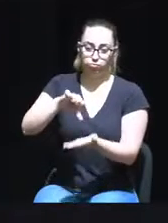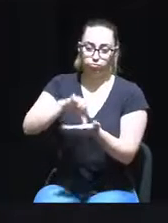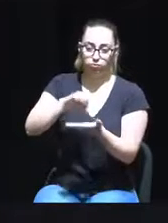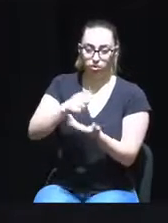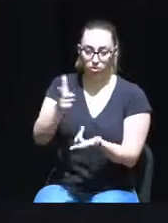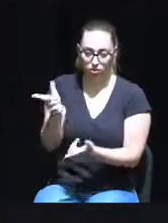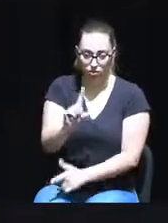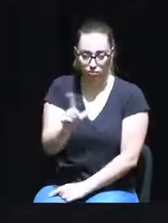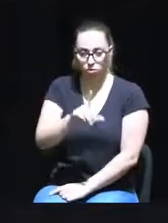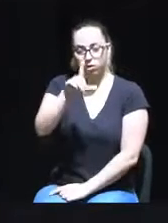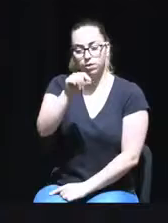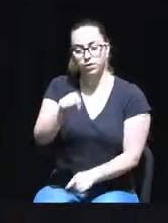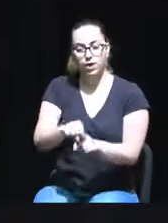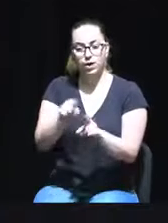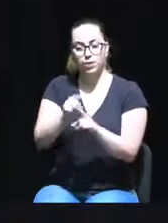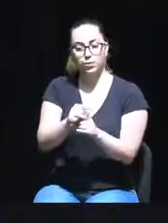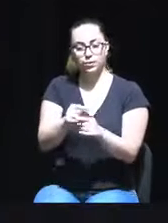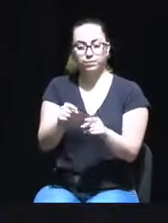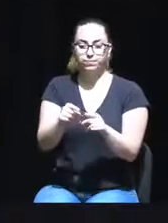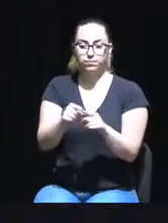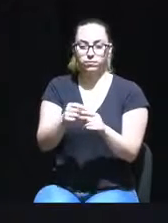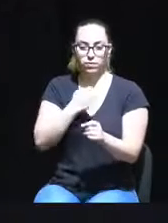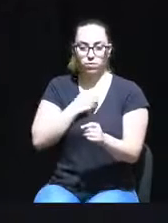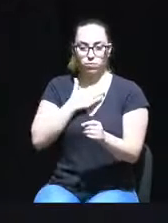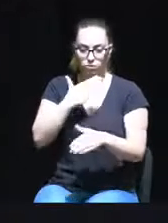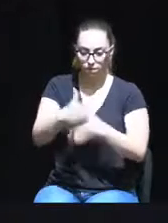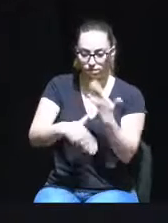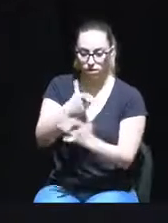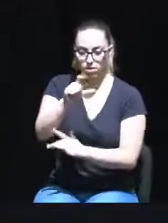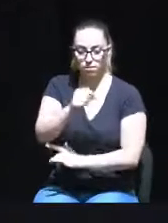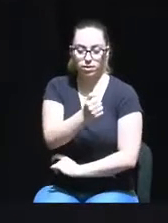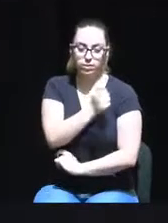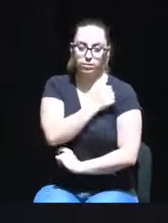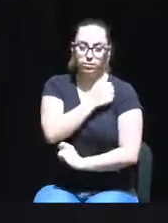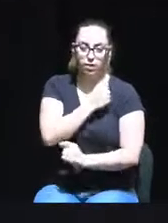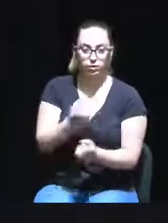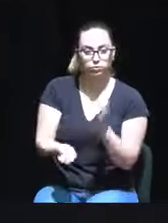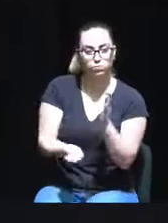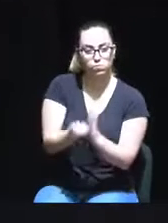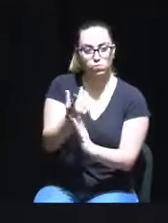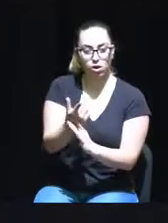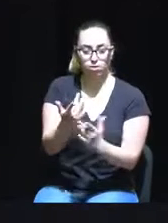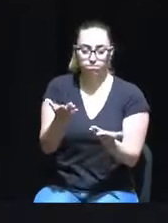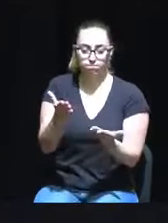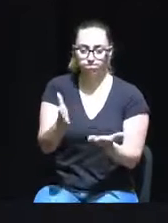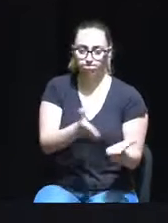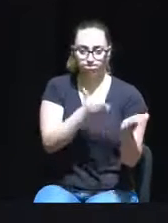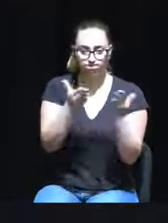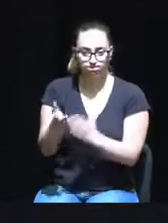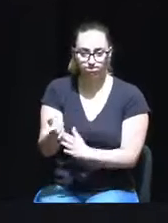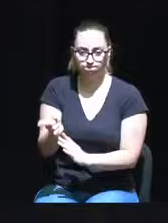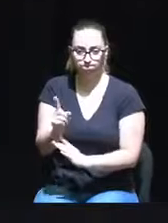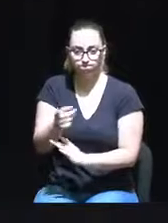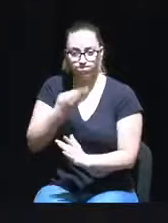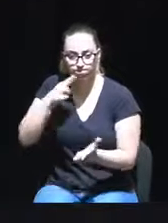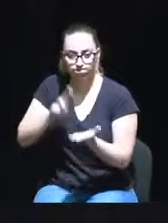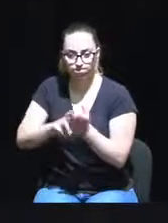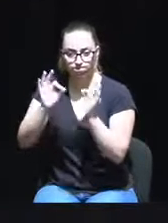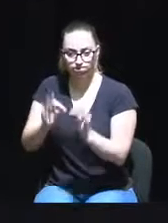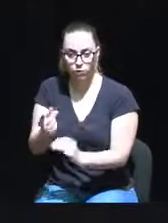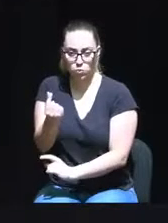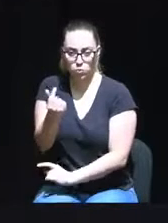empreendedorismo e especulação imobiliários, em vez de se aprofundar em políticas de promoção da habitação a custos realmente